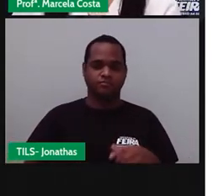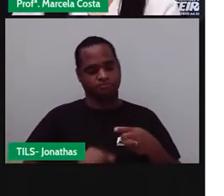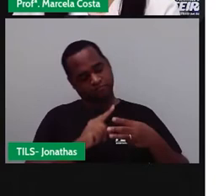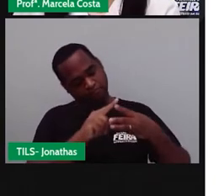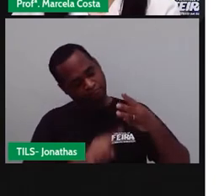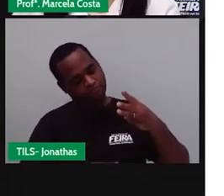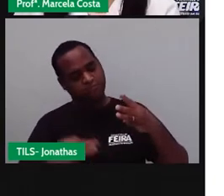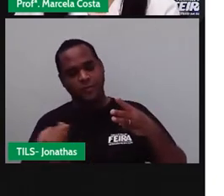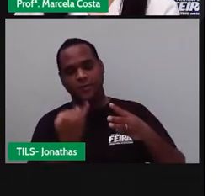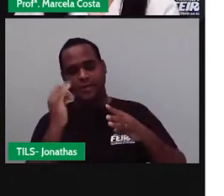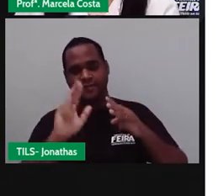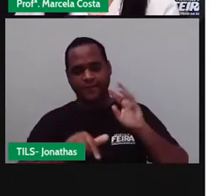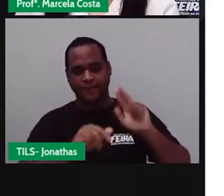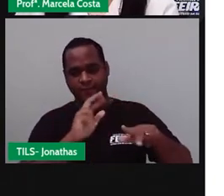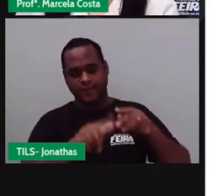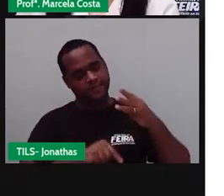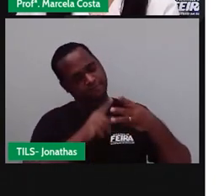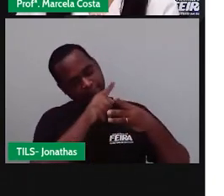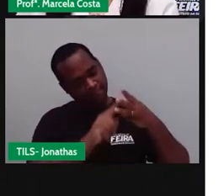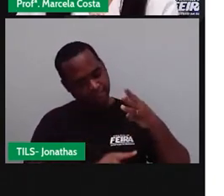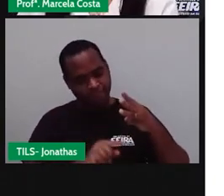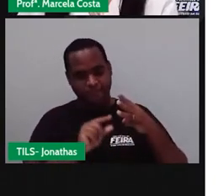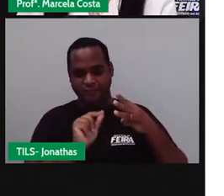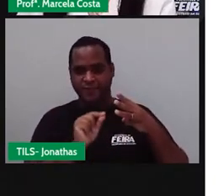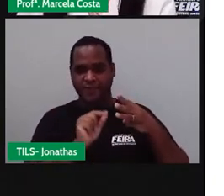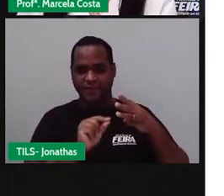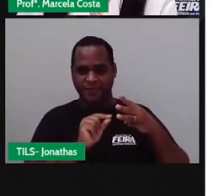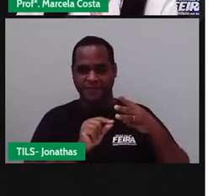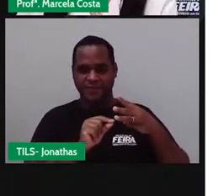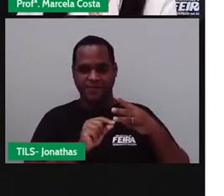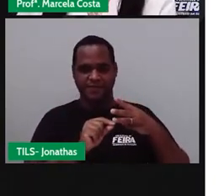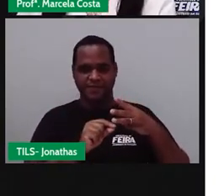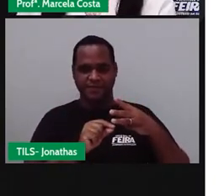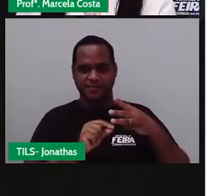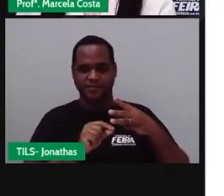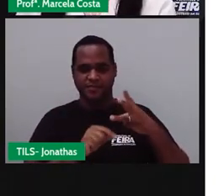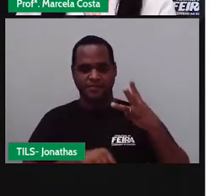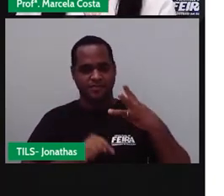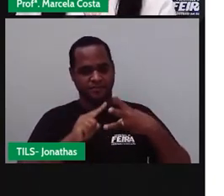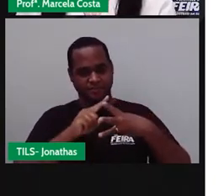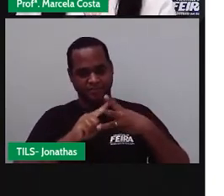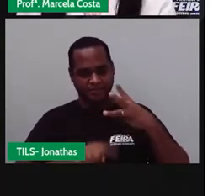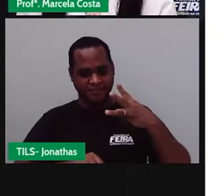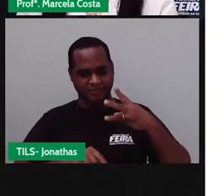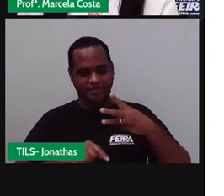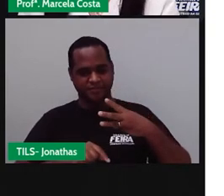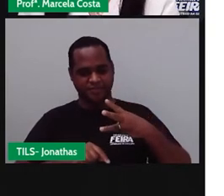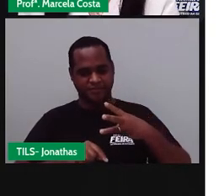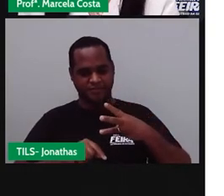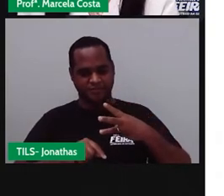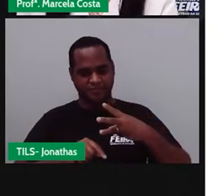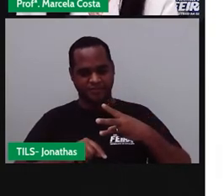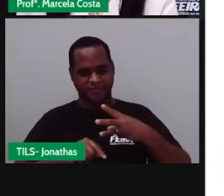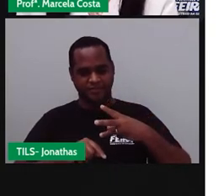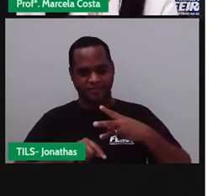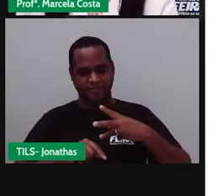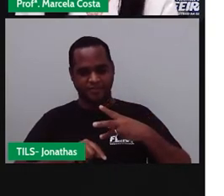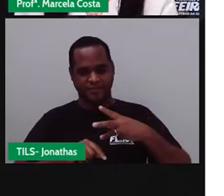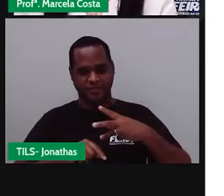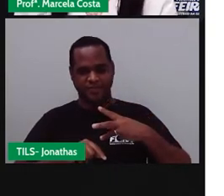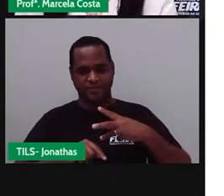diferentes, que são aí, que recebem influências dos indígenas, dos